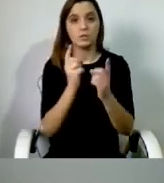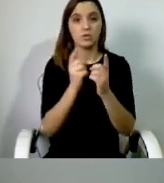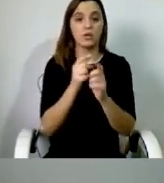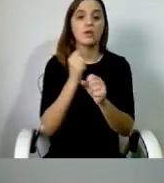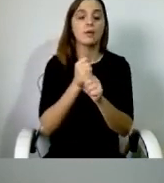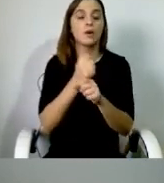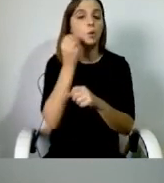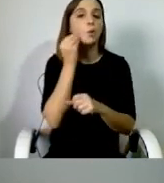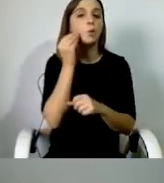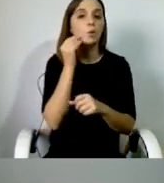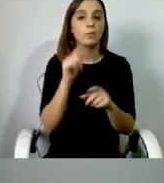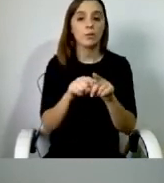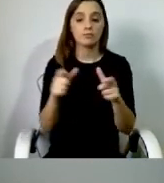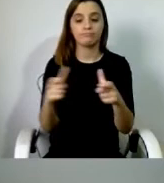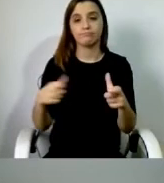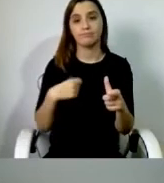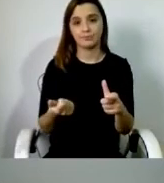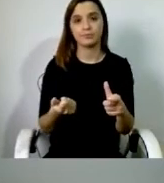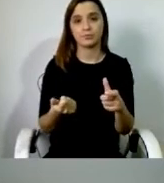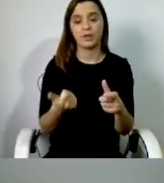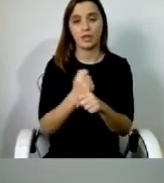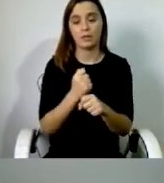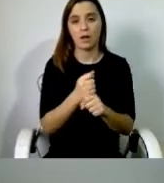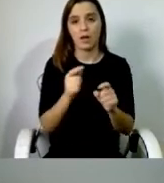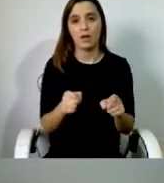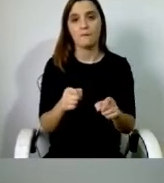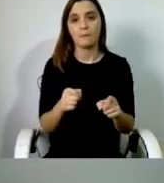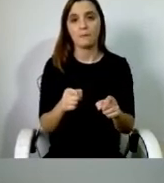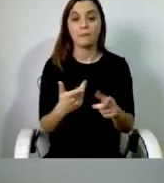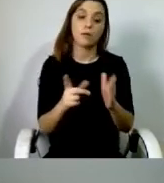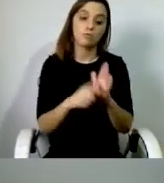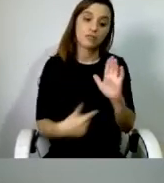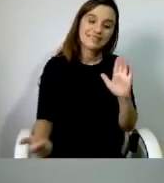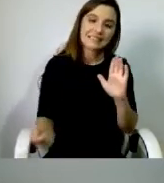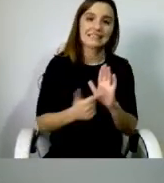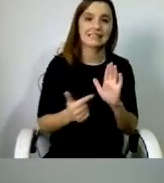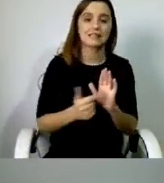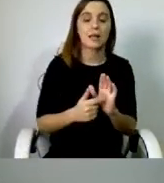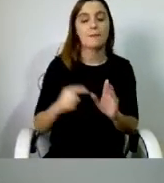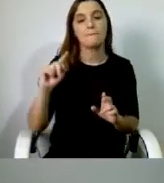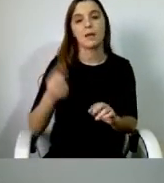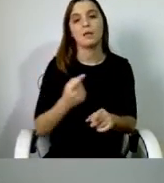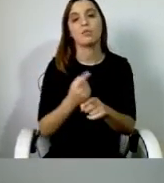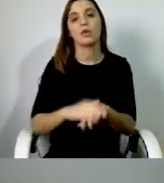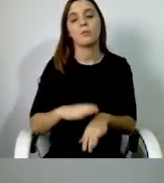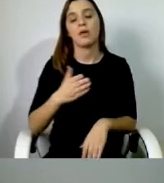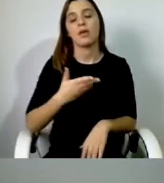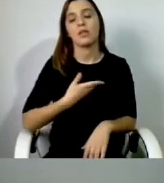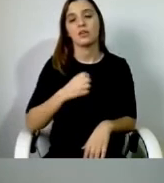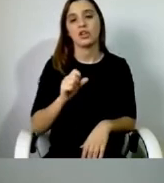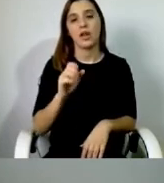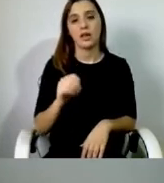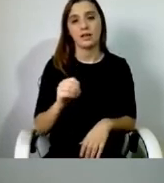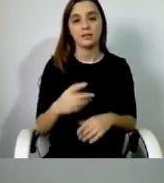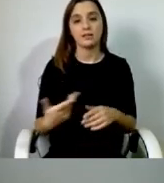serviços, através de recibos verdes, eram imposições do projeto por ser cofinanciado pela DGS, hoje nós temos um